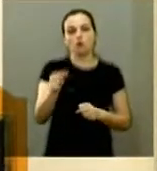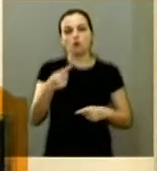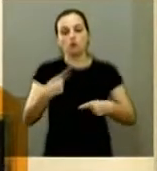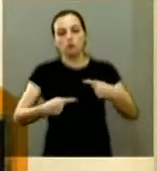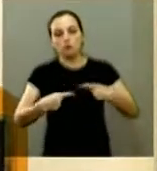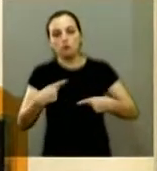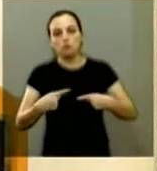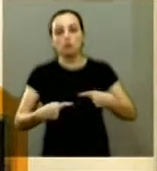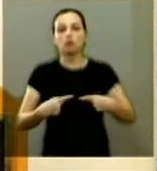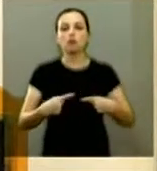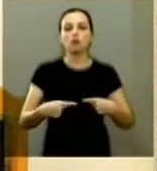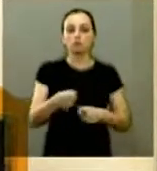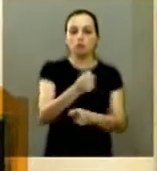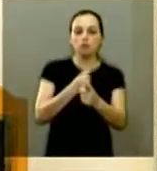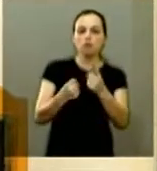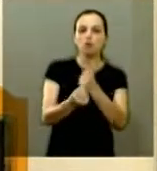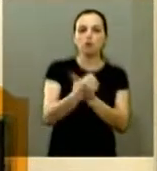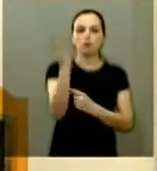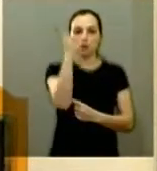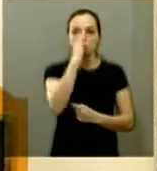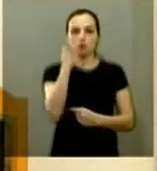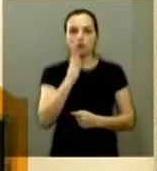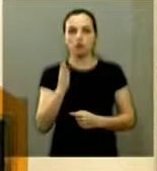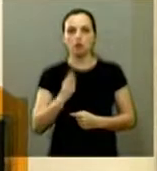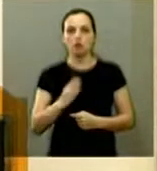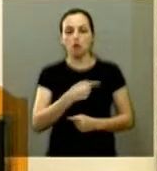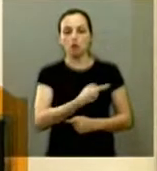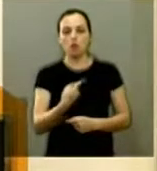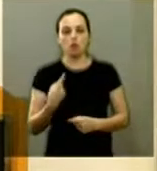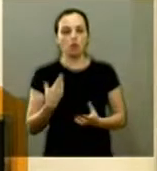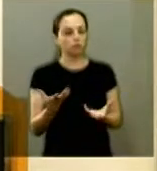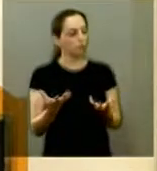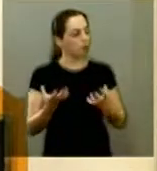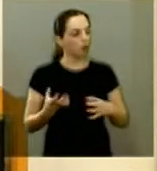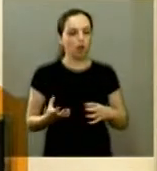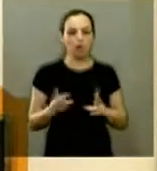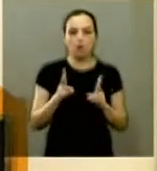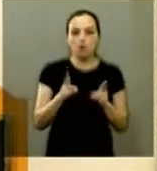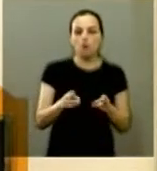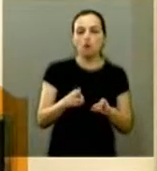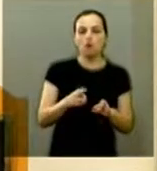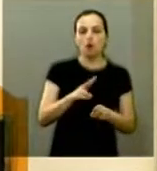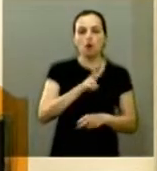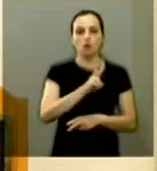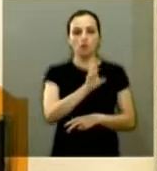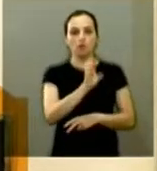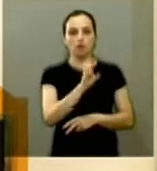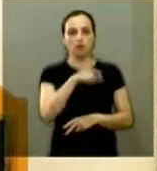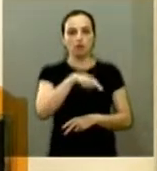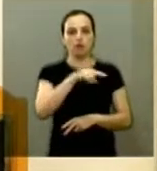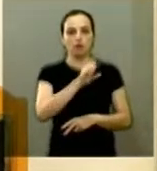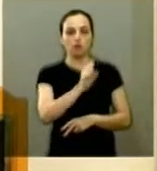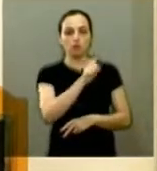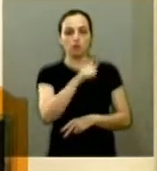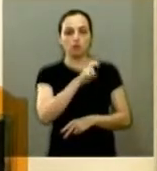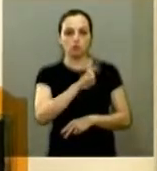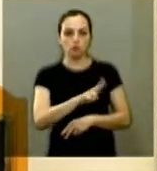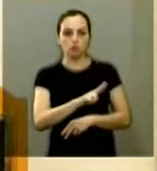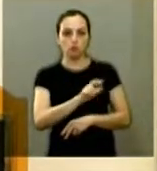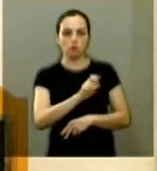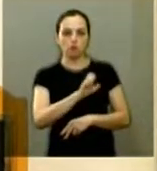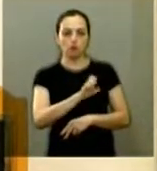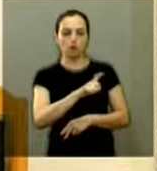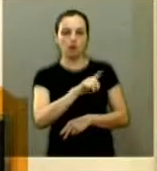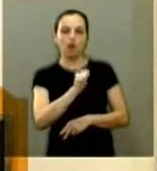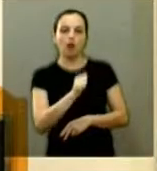brasileira que nós não queremos ser a Venezuela mas também não queremos continuar sendo o